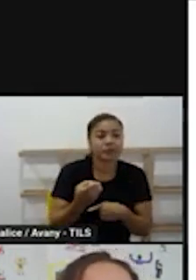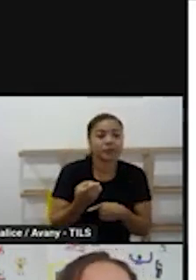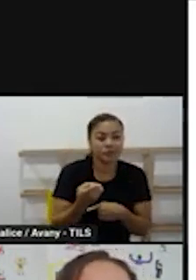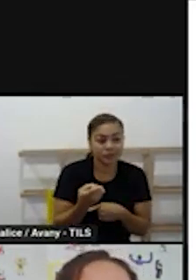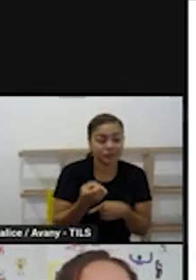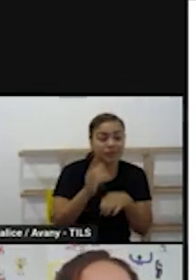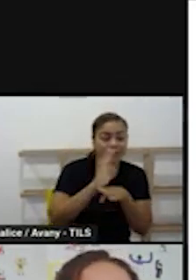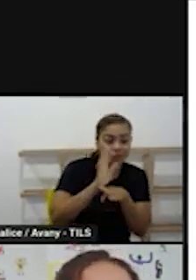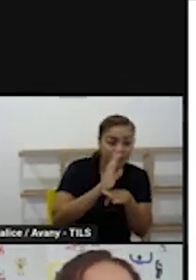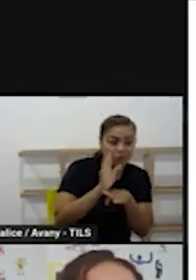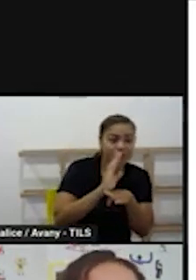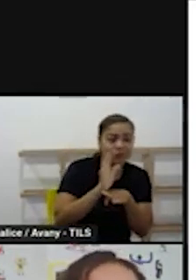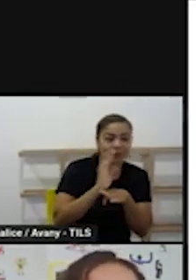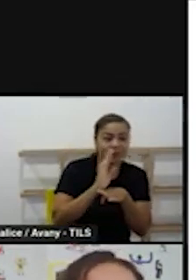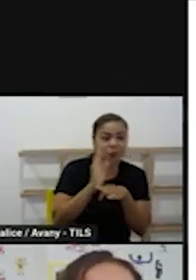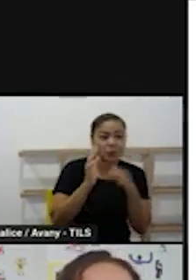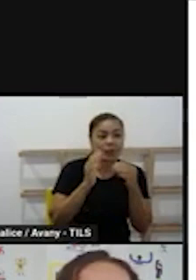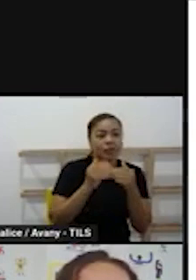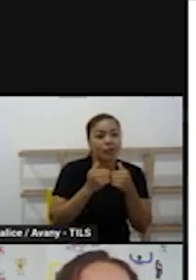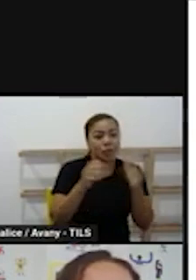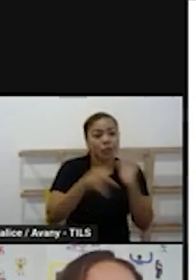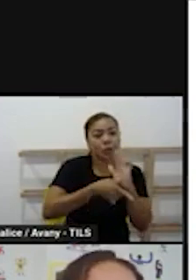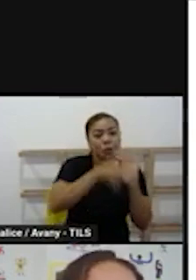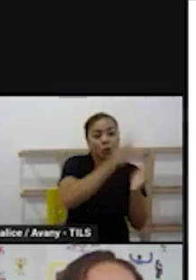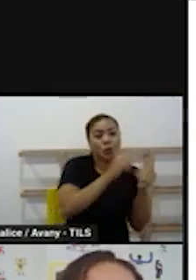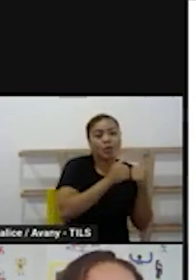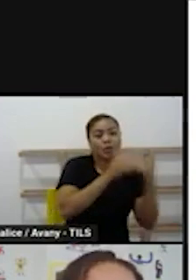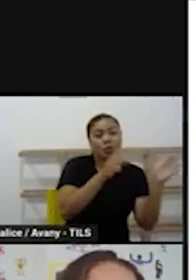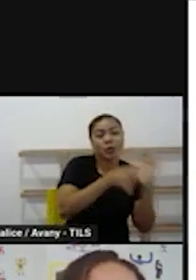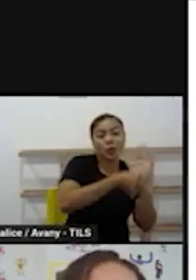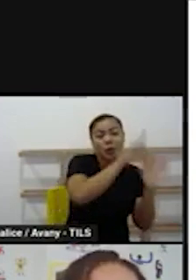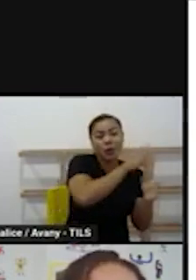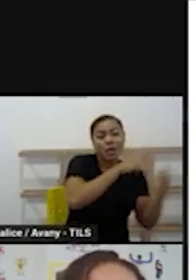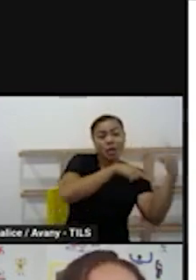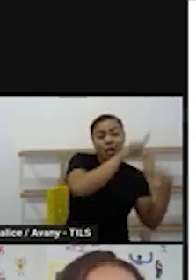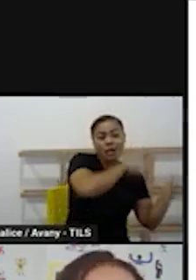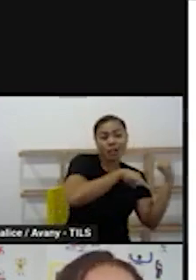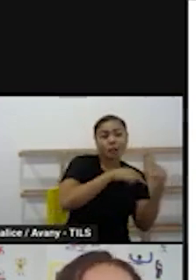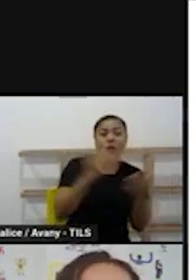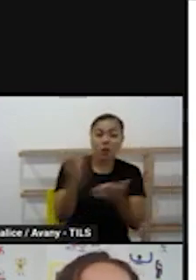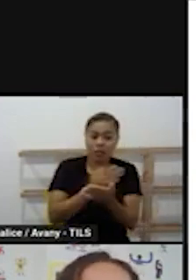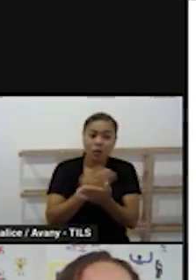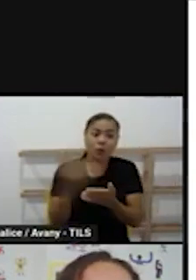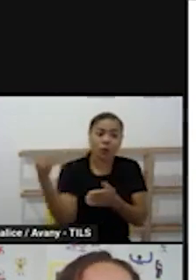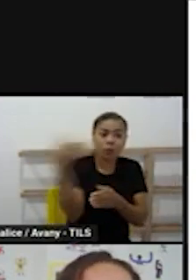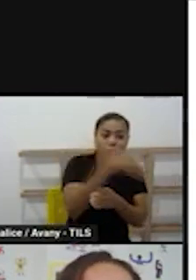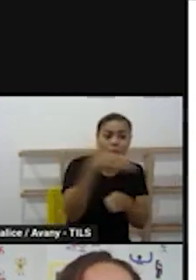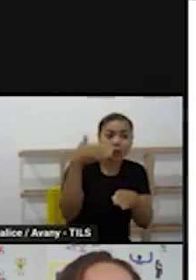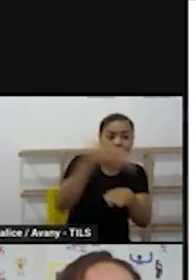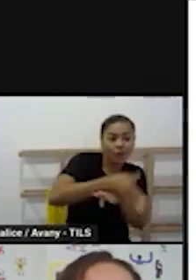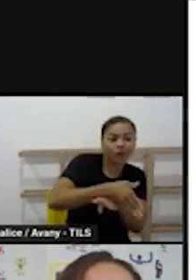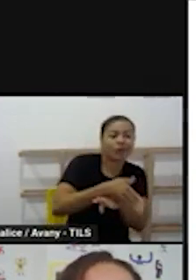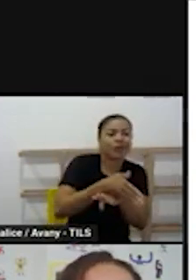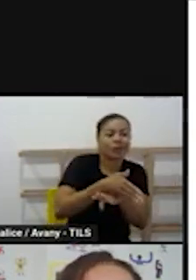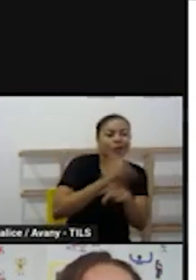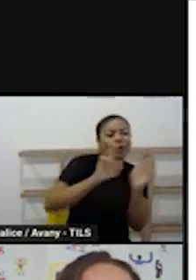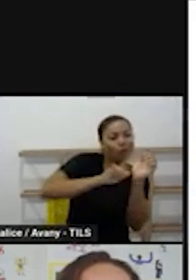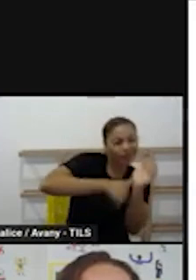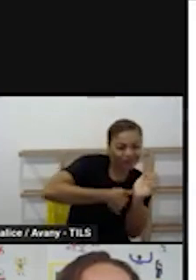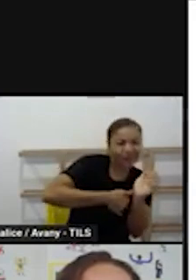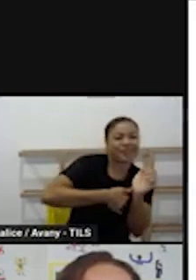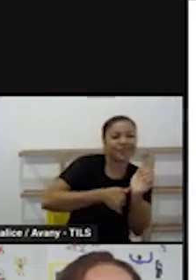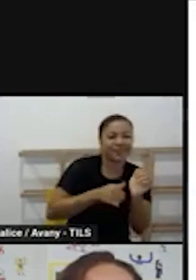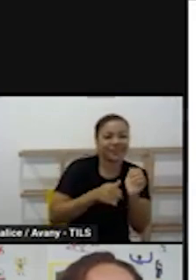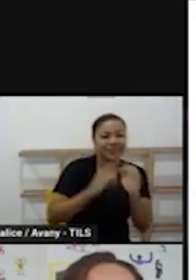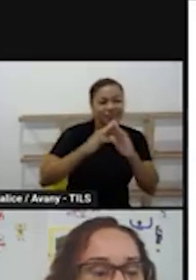vamos colocar o vídeo de abertura pra quem chegou depois assista o nosso vídeo de abertura que fala da escola de